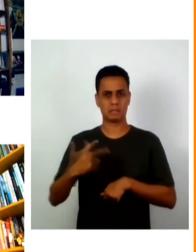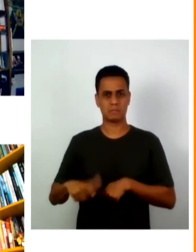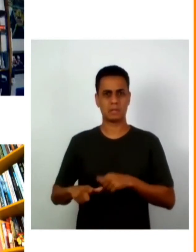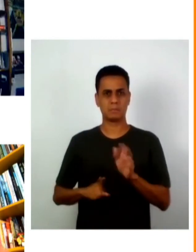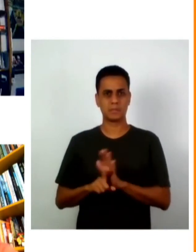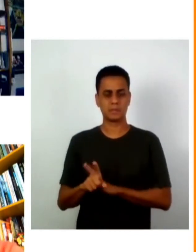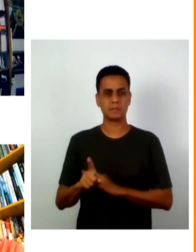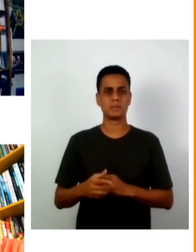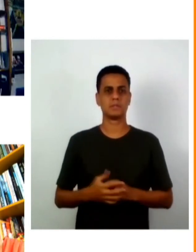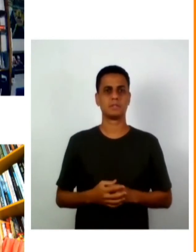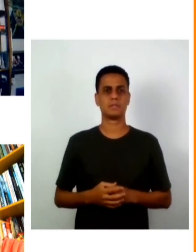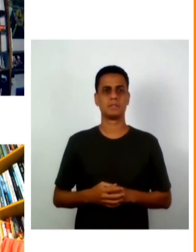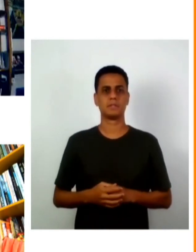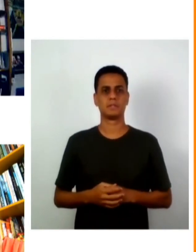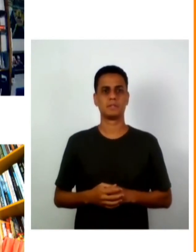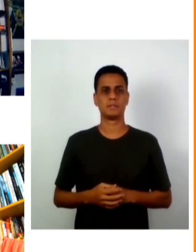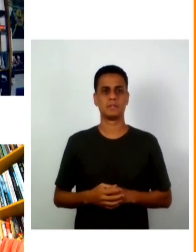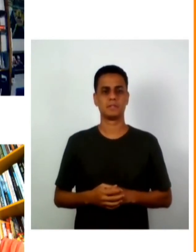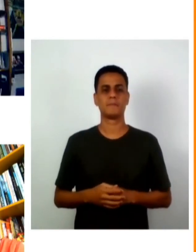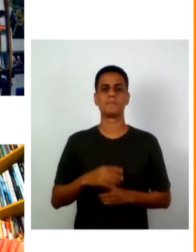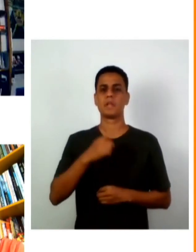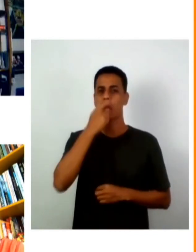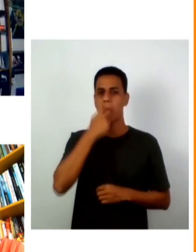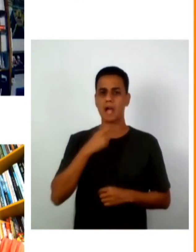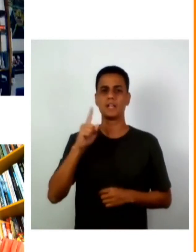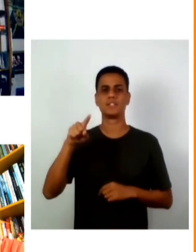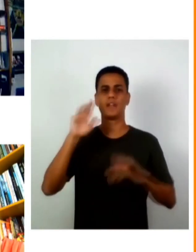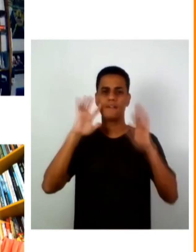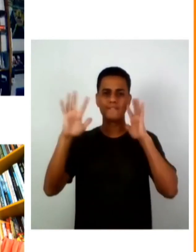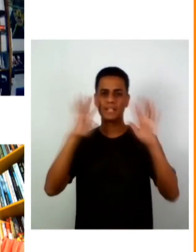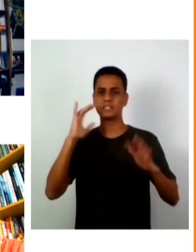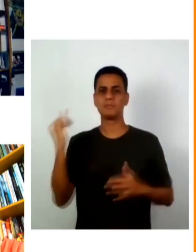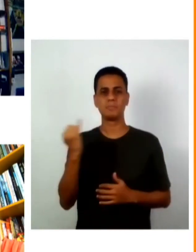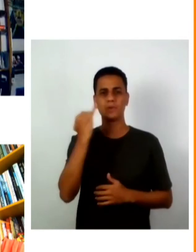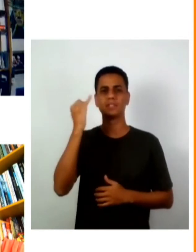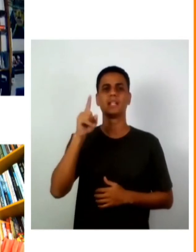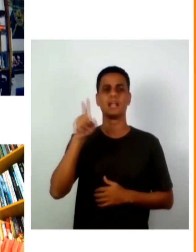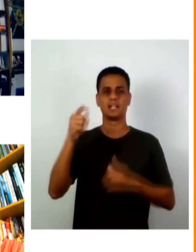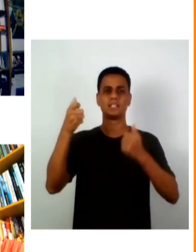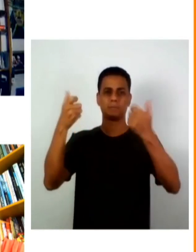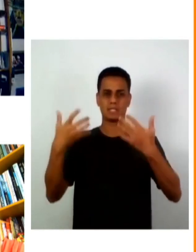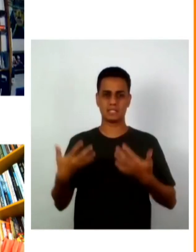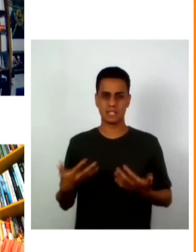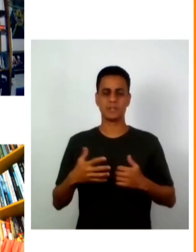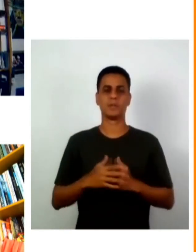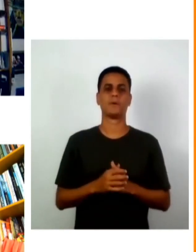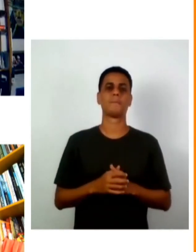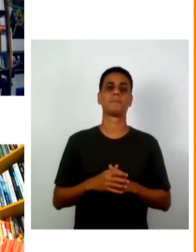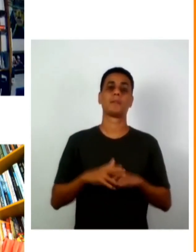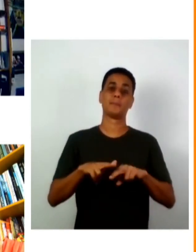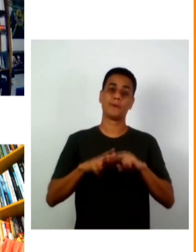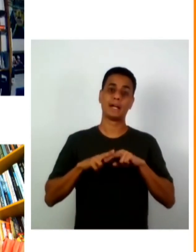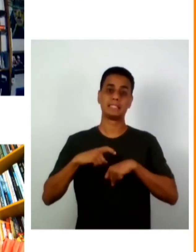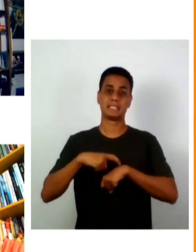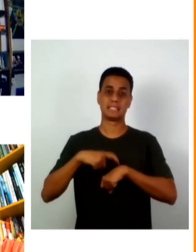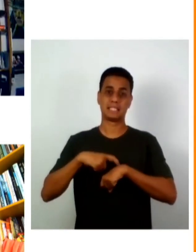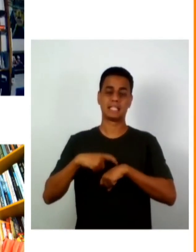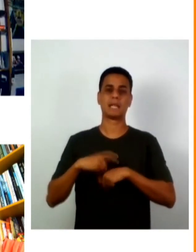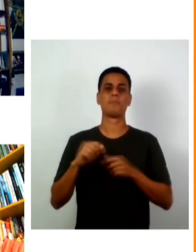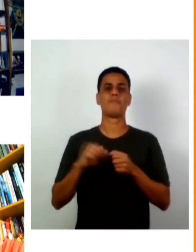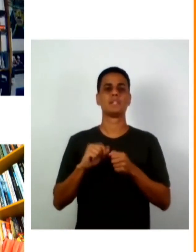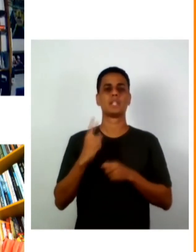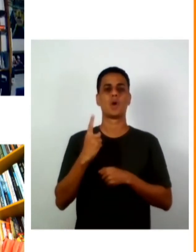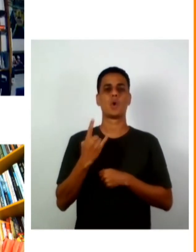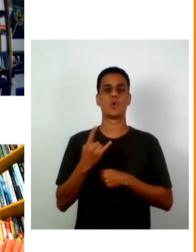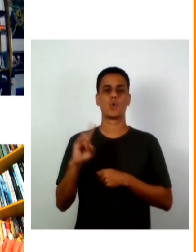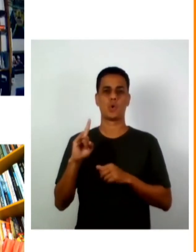acho uma reflexão muito importante essa que vocês trouxeram eu acho que por conta do tempo eu vou encaminhar uma última pergunta aqui